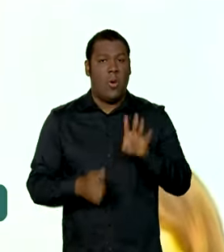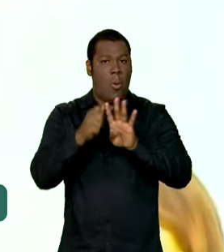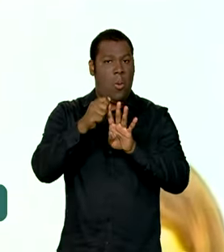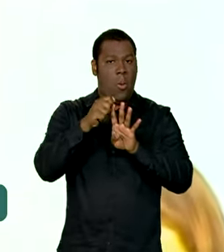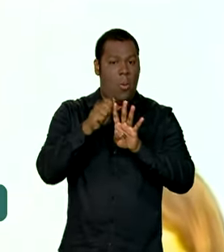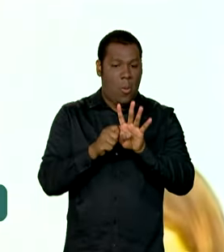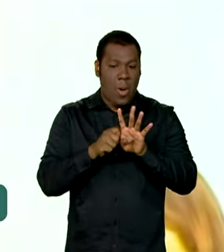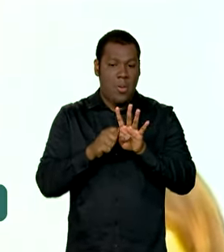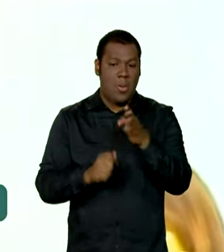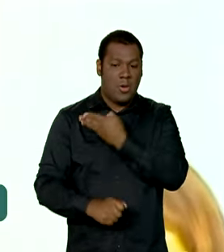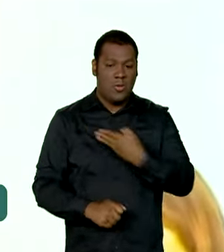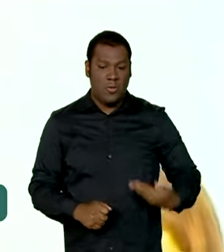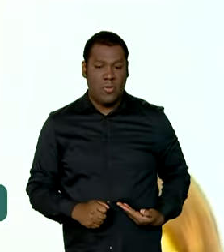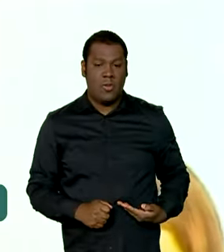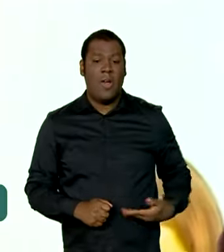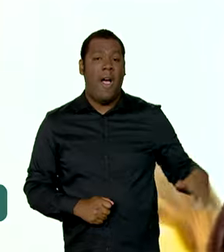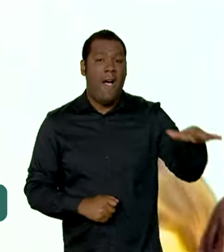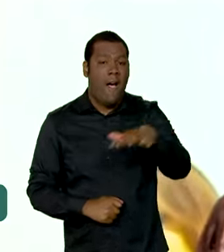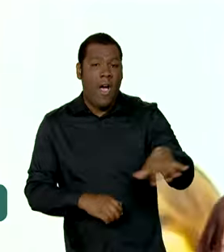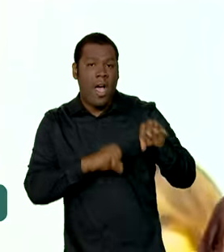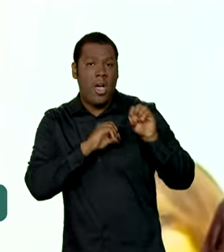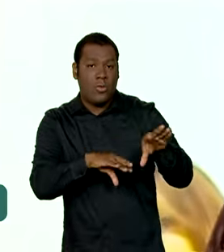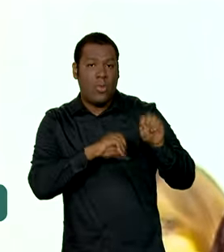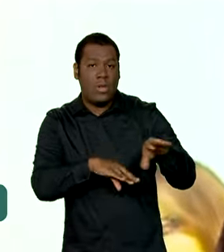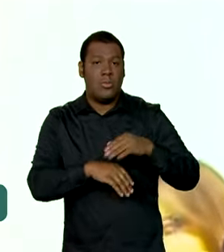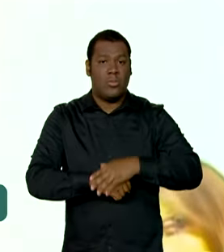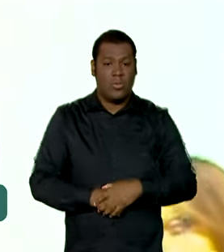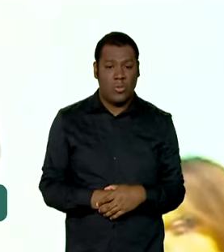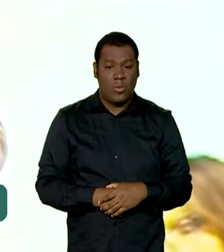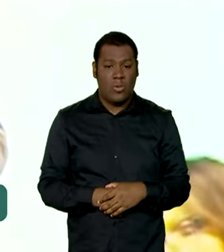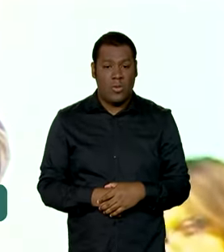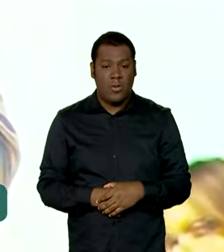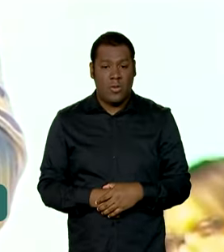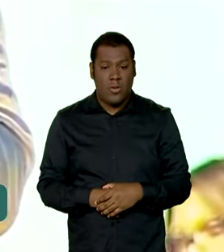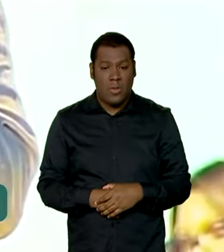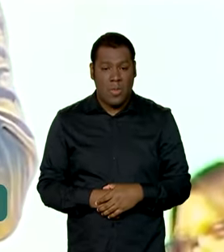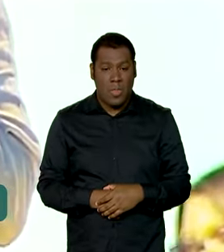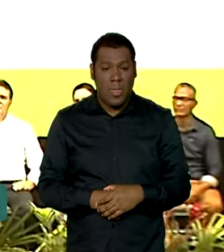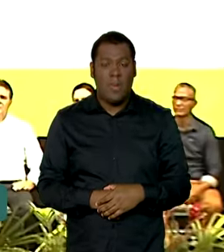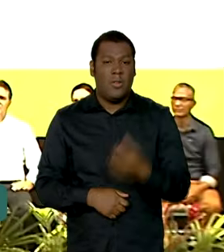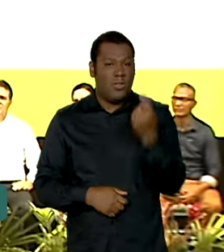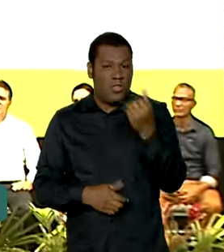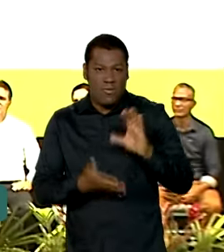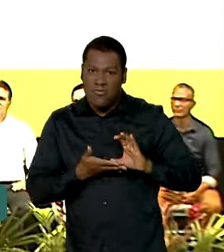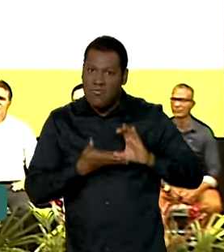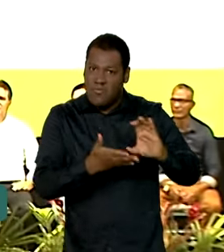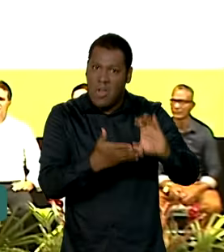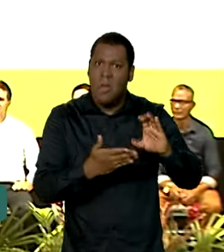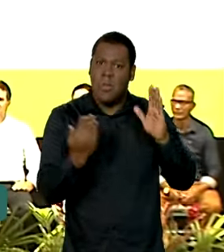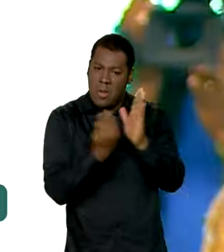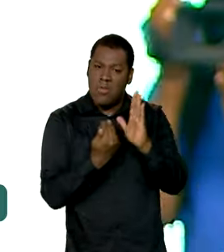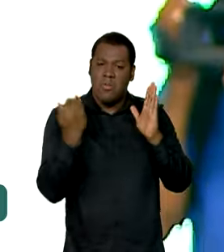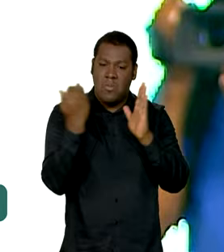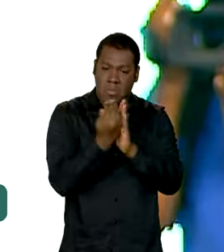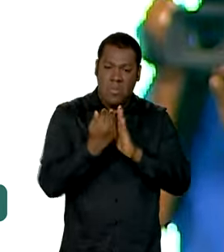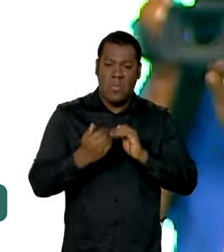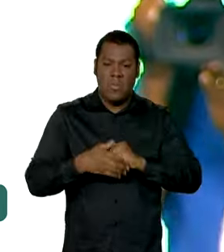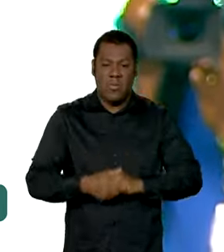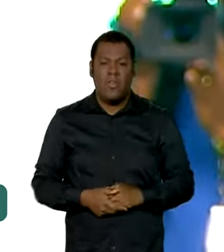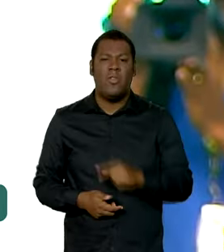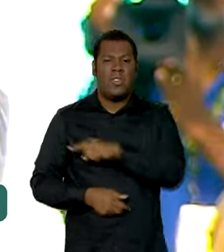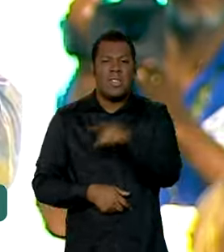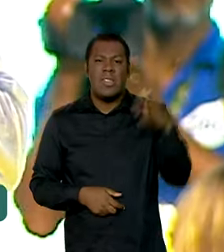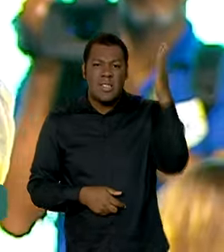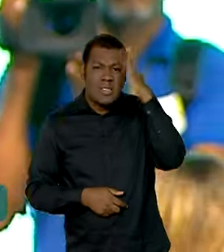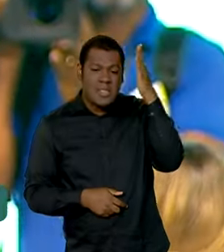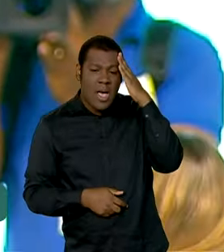meses. Na educação, nós já fizemos mais do que quatro anos. Vocês sabem que